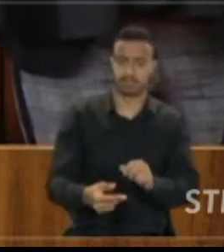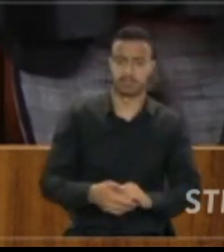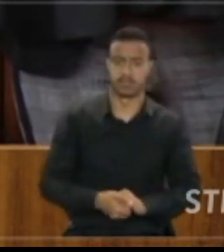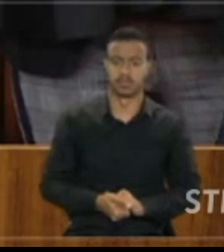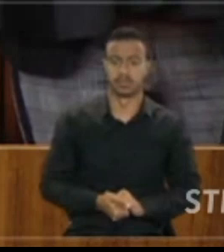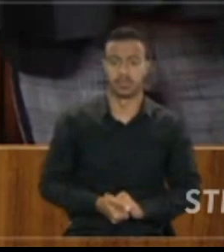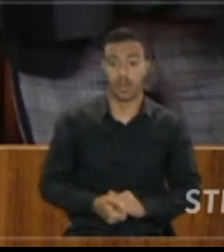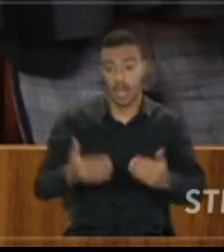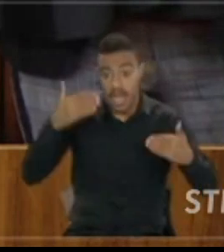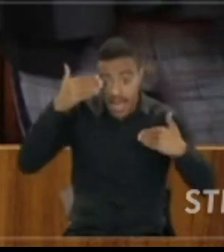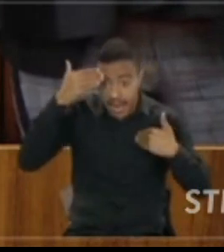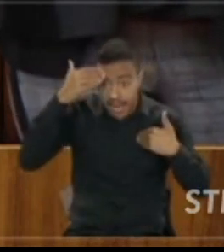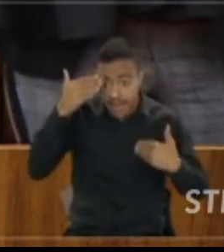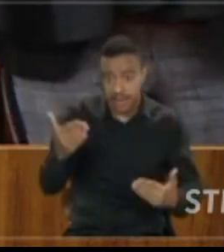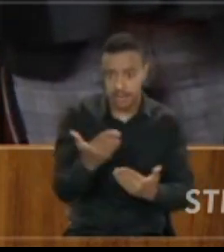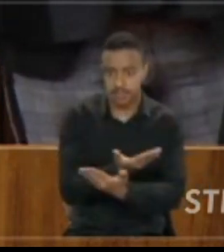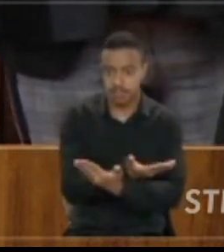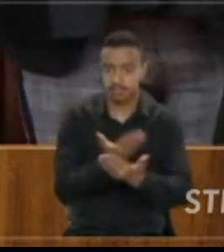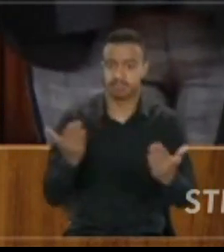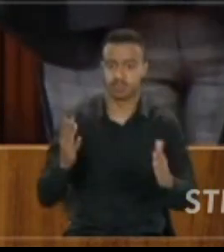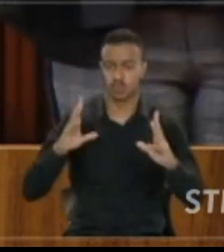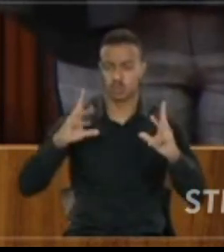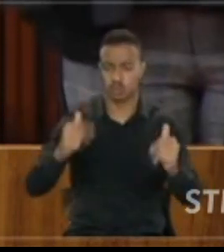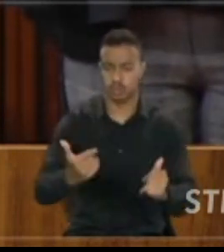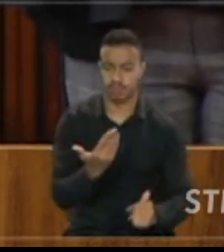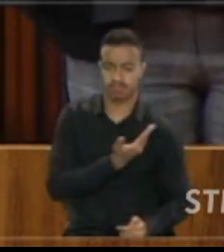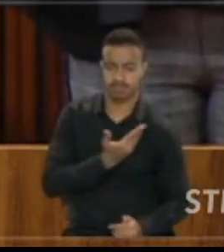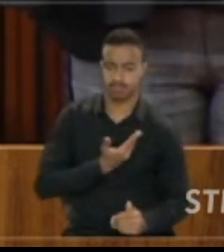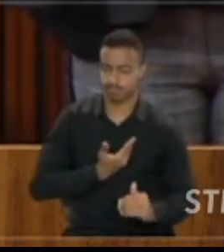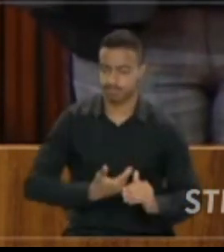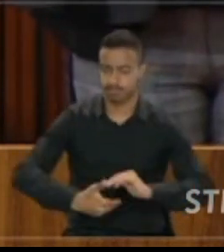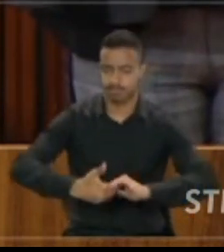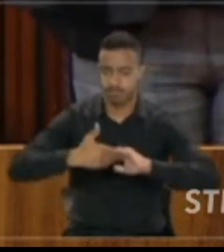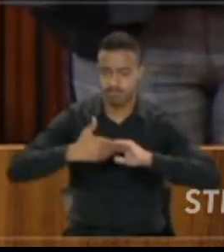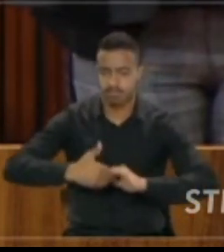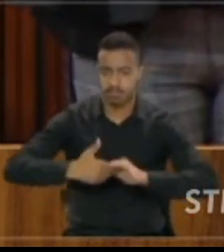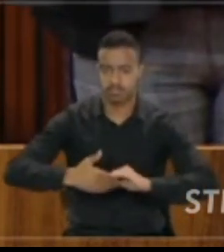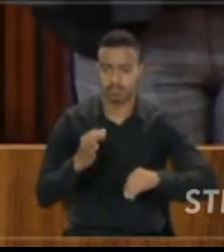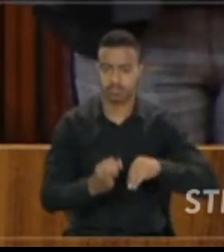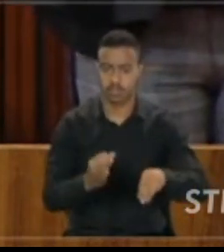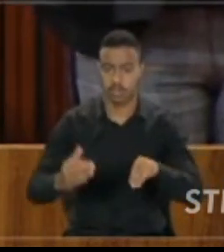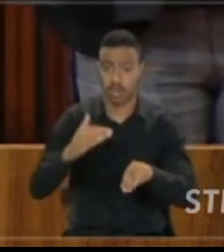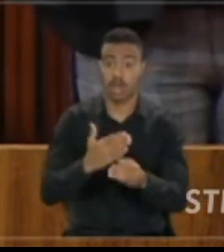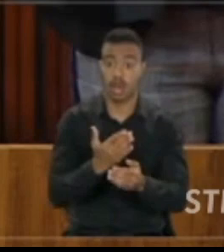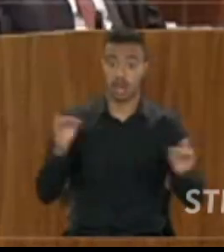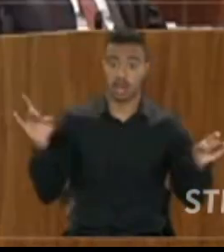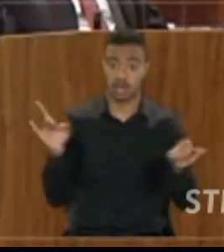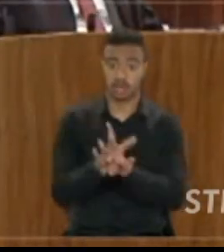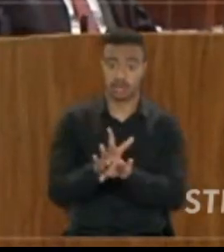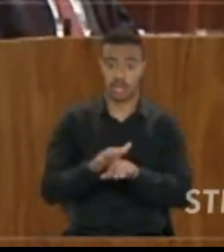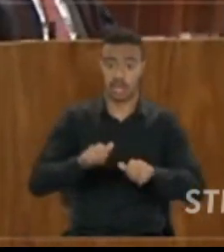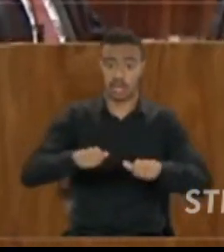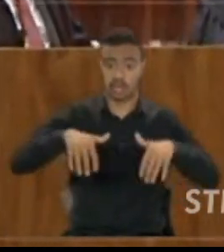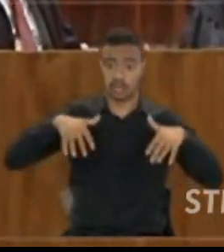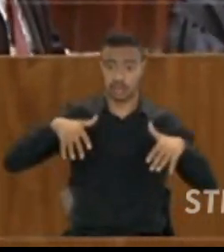Agradeço a presença de todos e todas os colegas, ministros e ministras, e declaro encerrada a sessão.